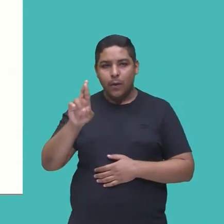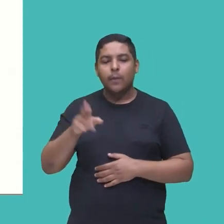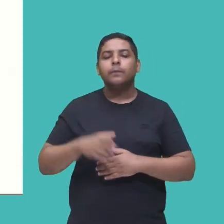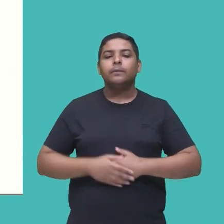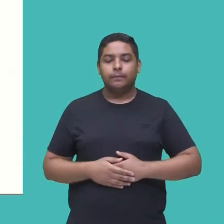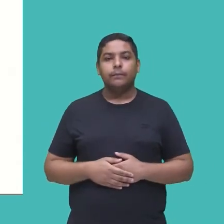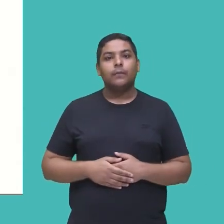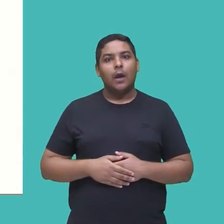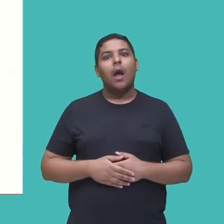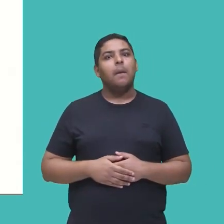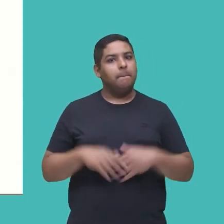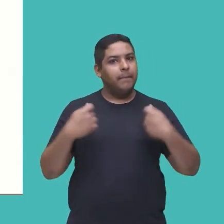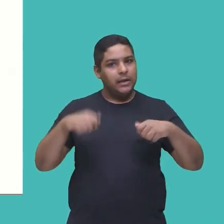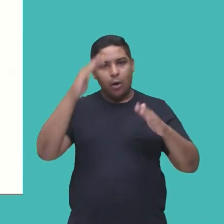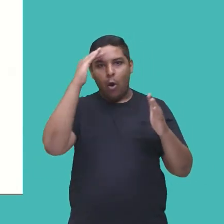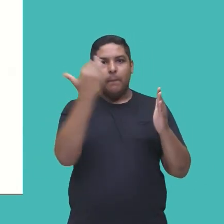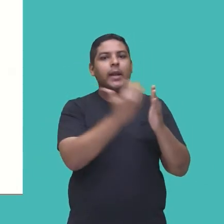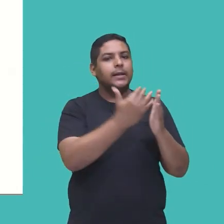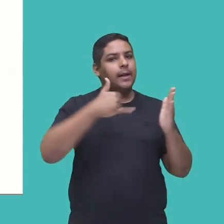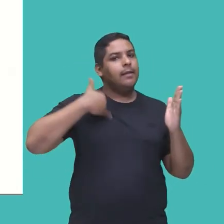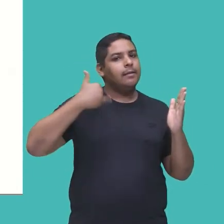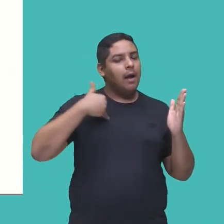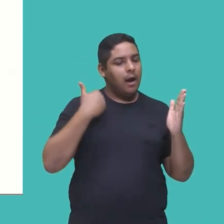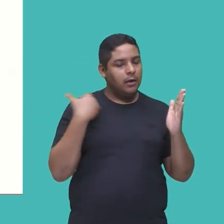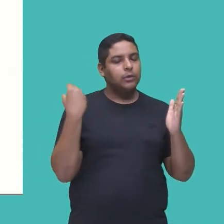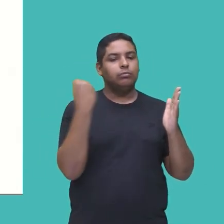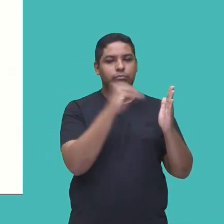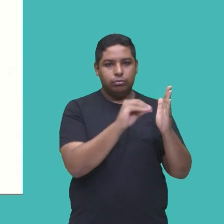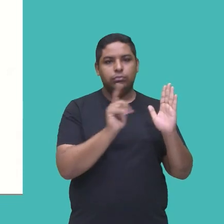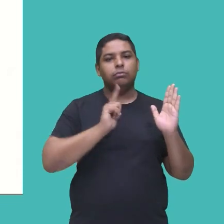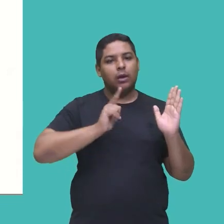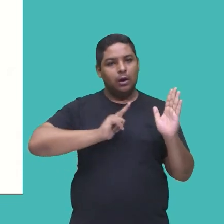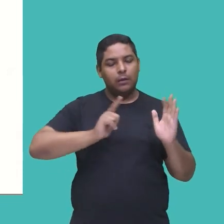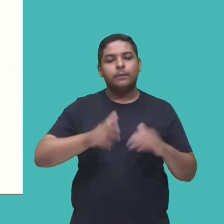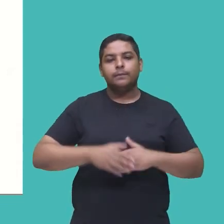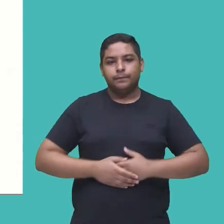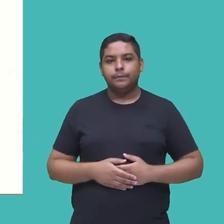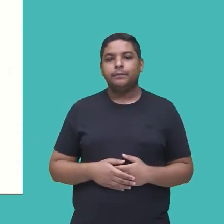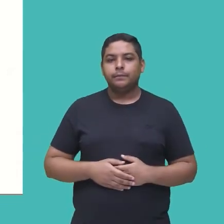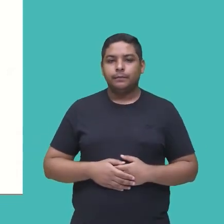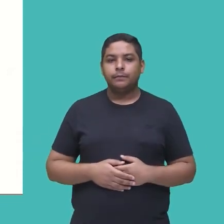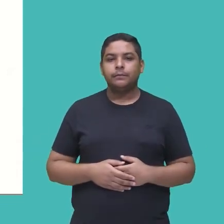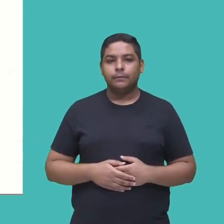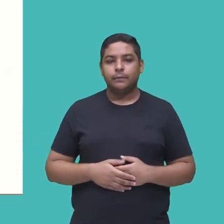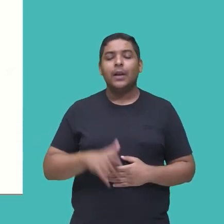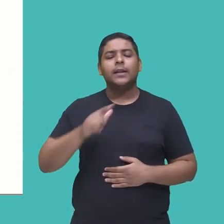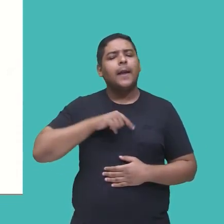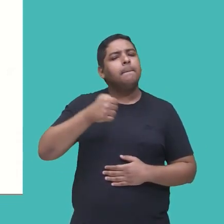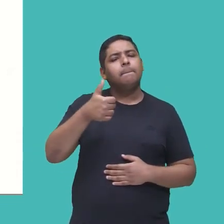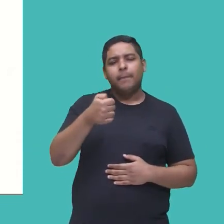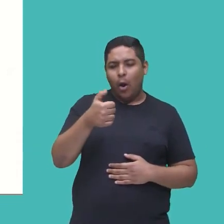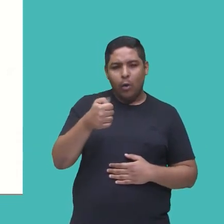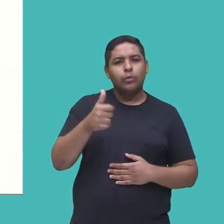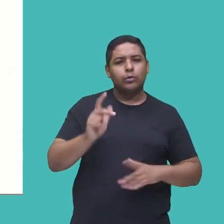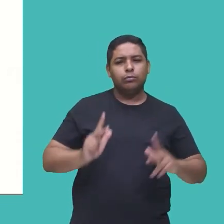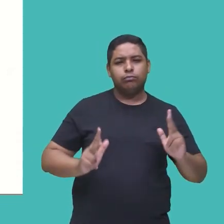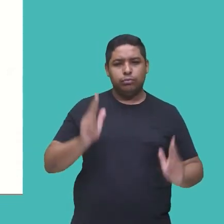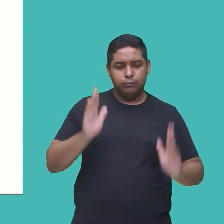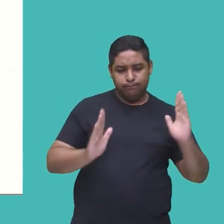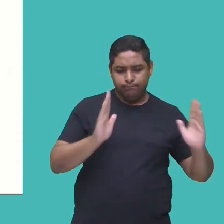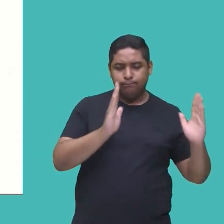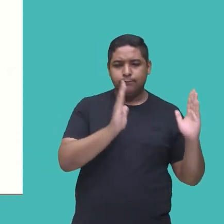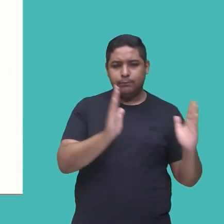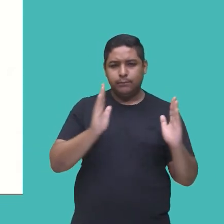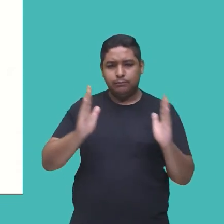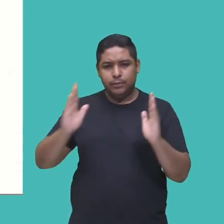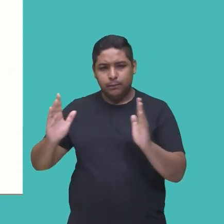né, verifiquem a classificação indicativa, no caso da série Black Mirror, ela tem poucos episódios, né, poucos episódios em